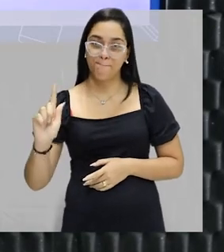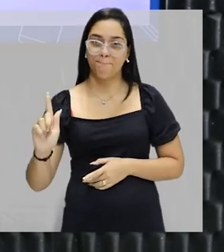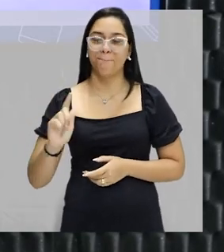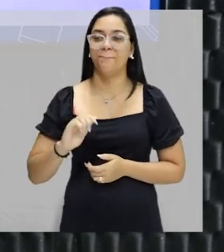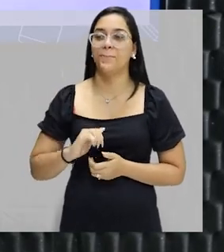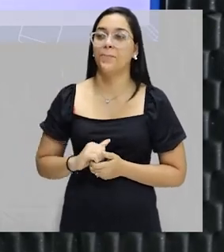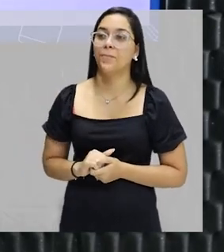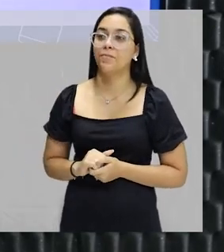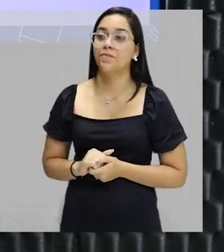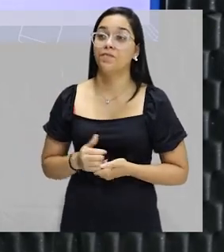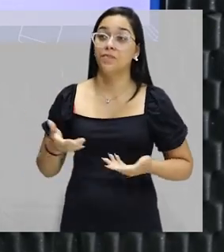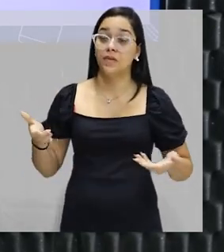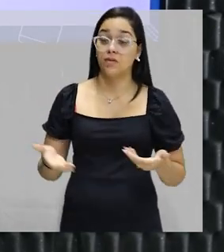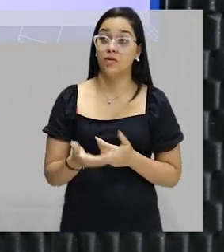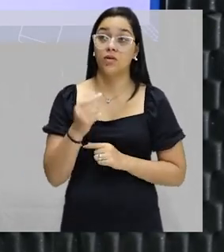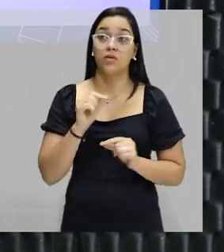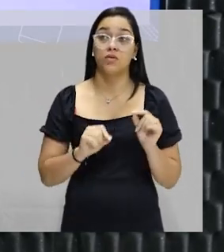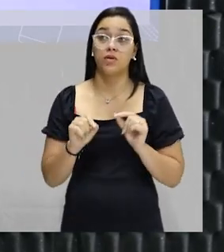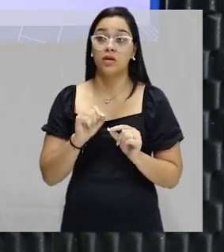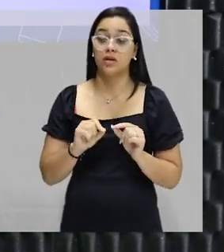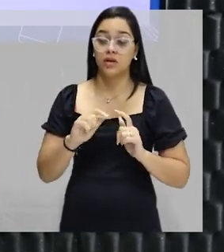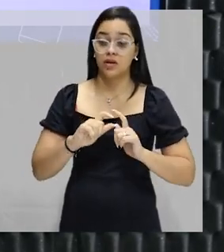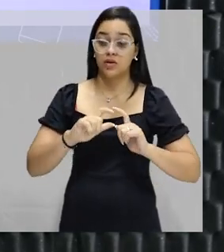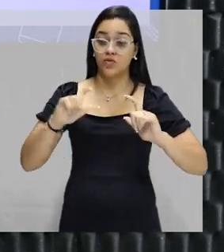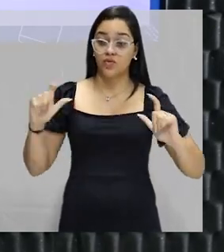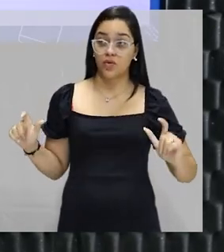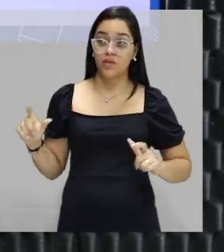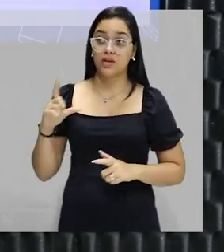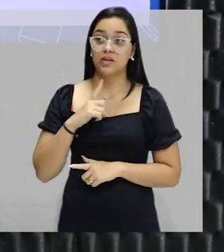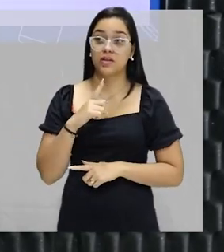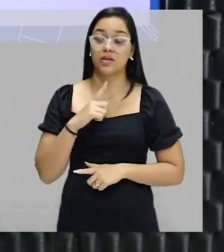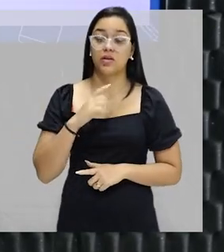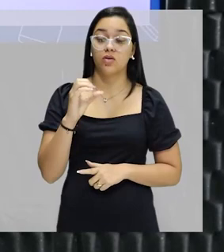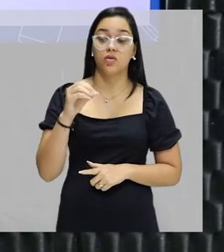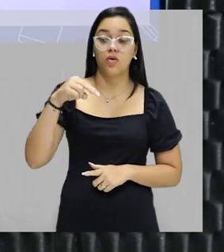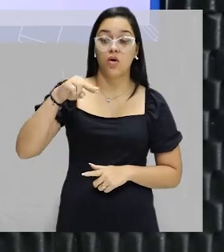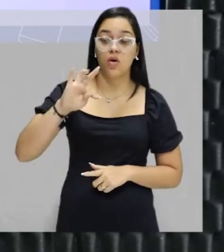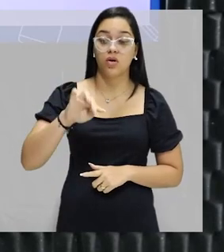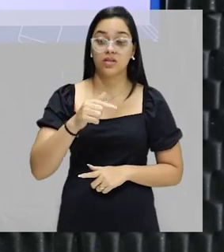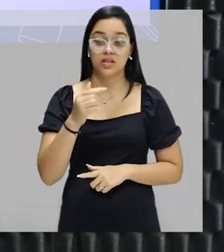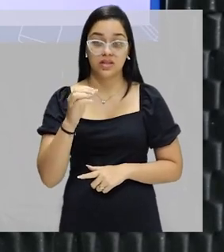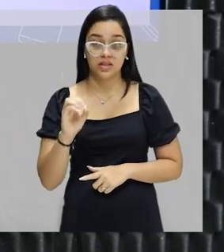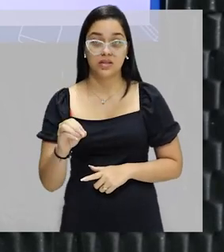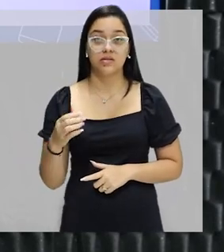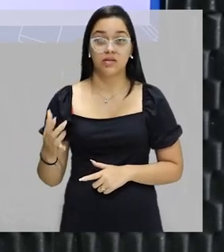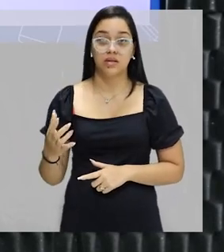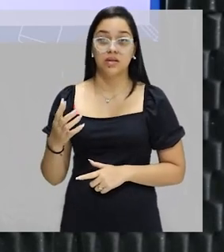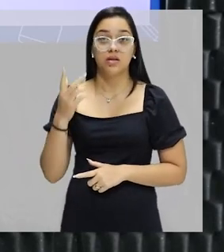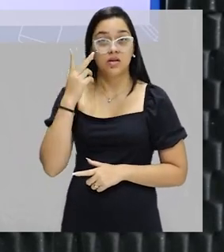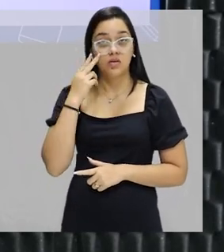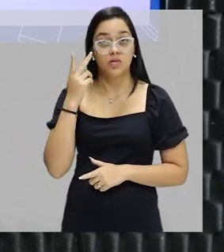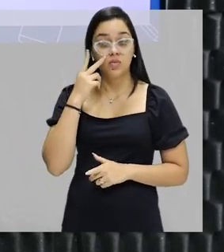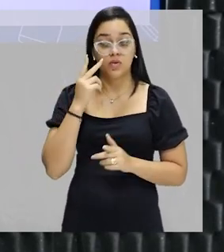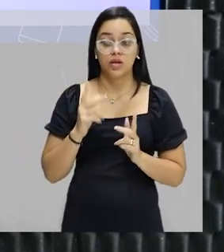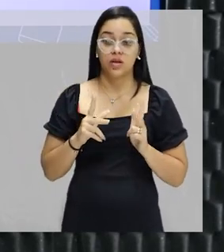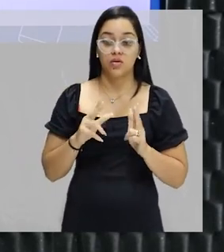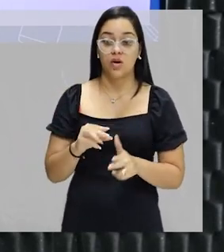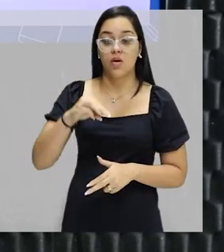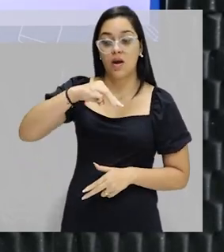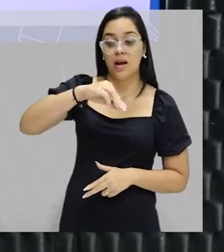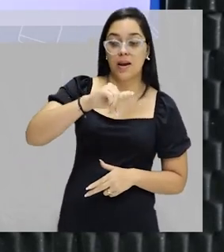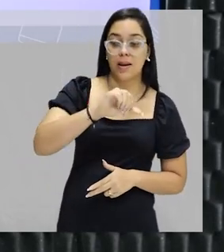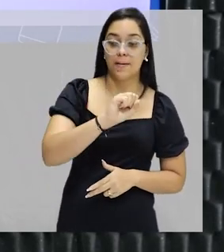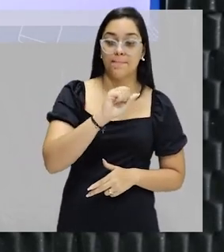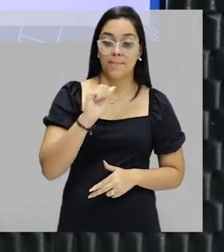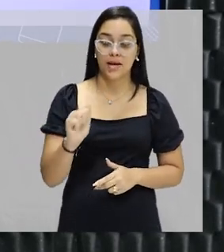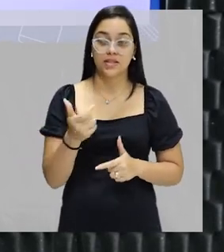Show? Vou pegar aqui a fórmula. A fórmula é concentração comum. M1 é igual à massa